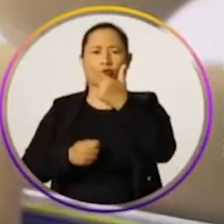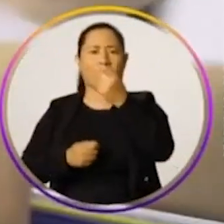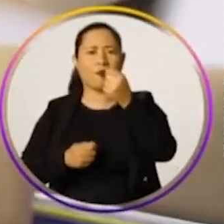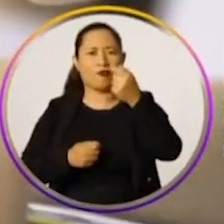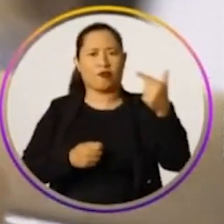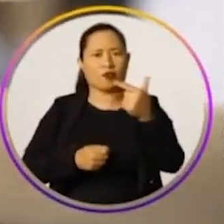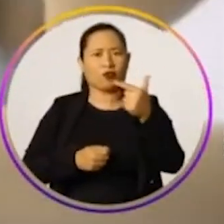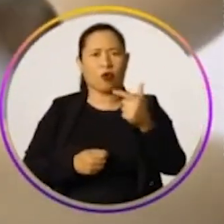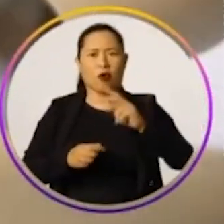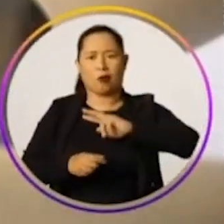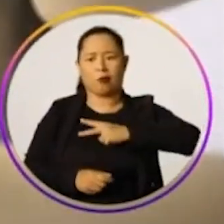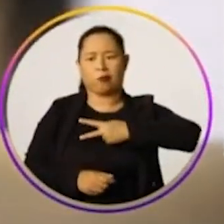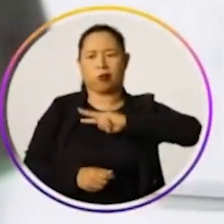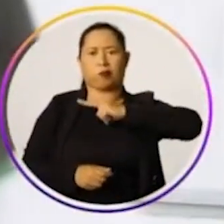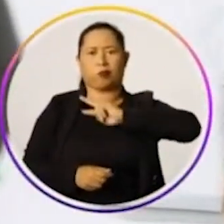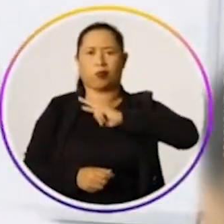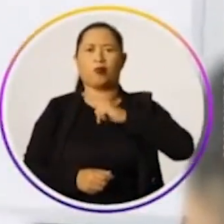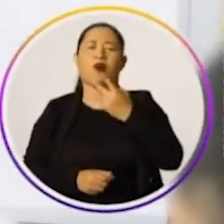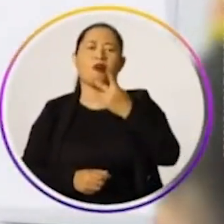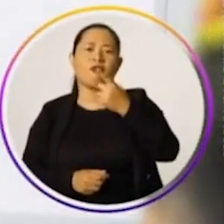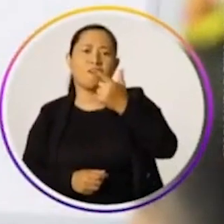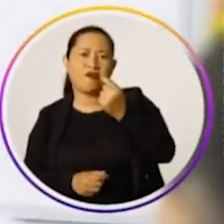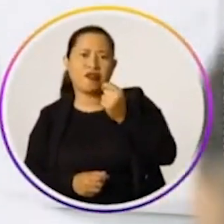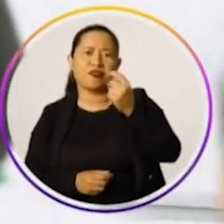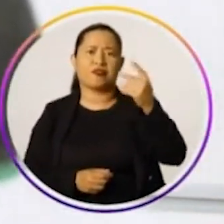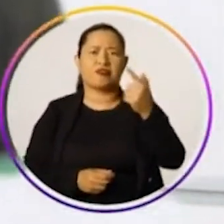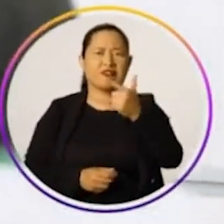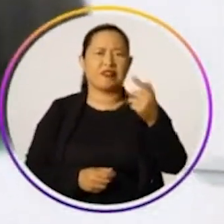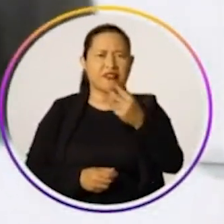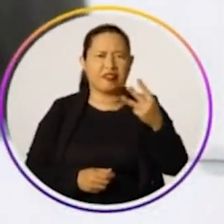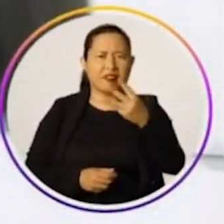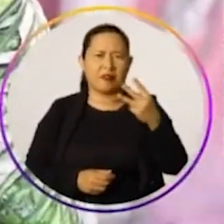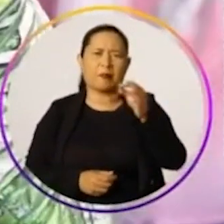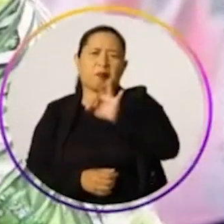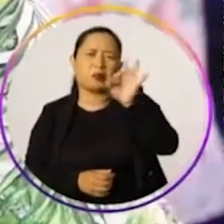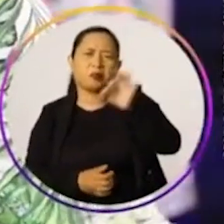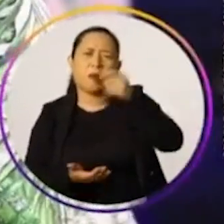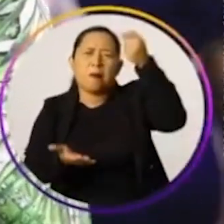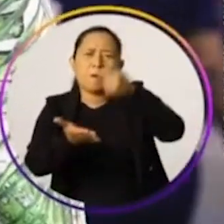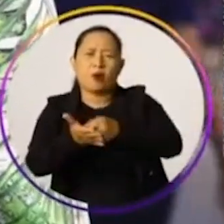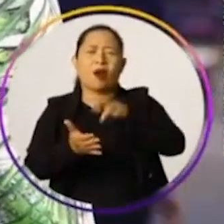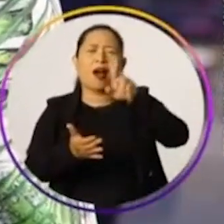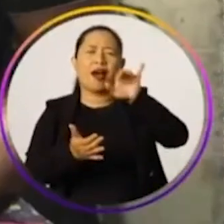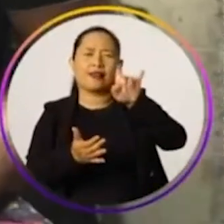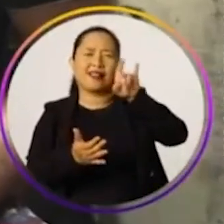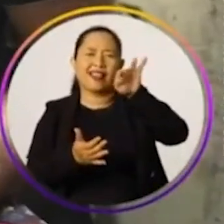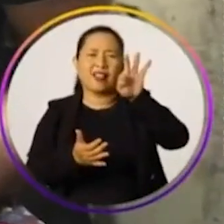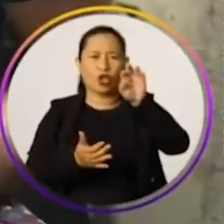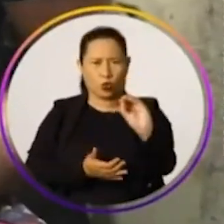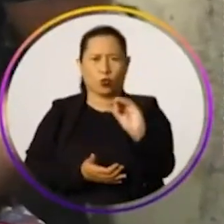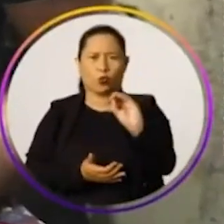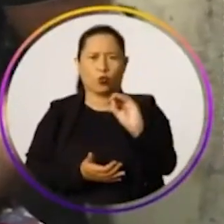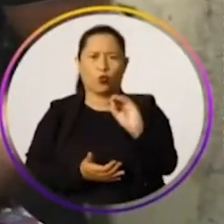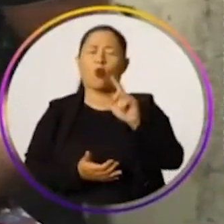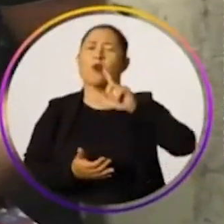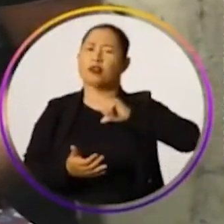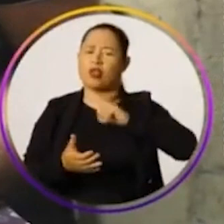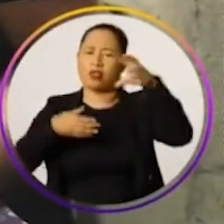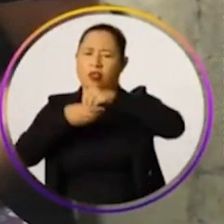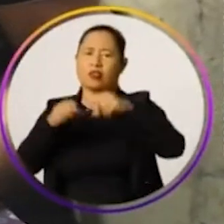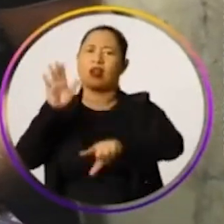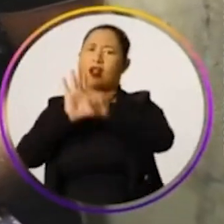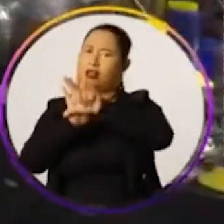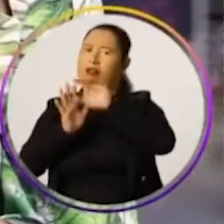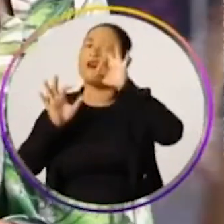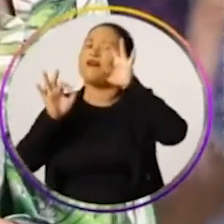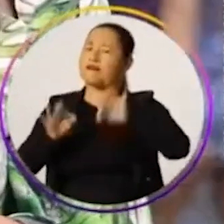2022, deu um aumento de 20% a 33% aos professores. Raquel pagou o rateio do Fundeb como mandava